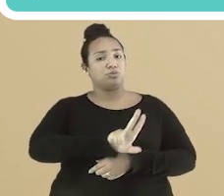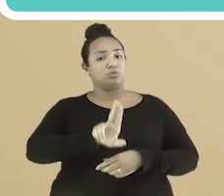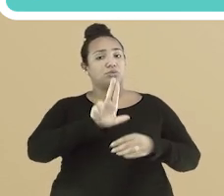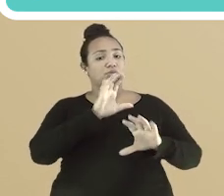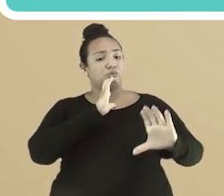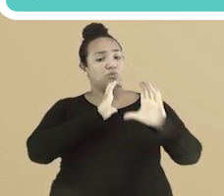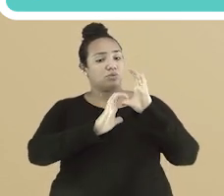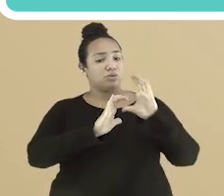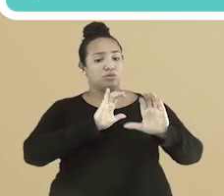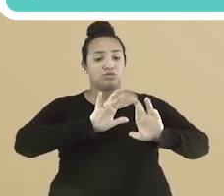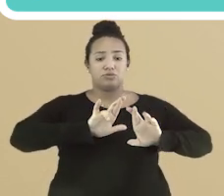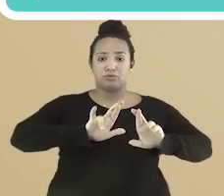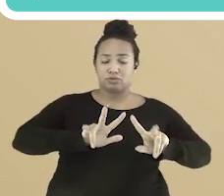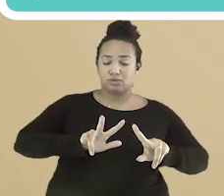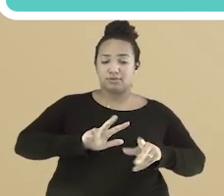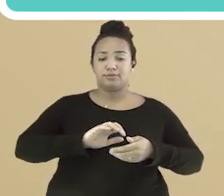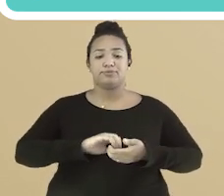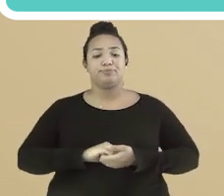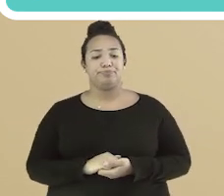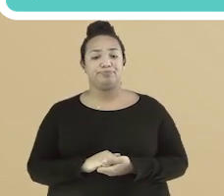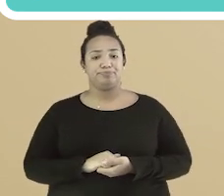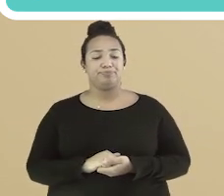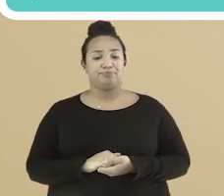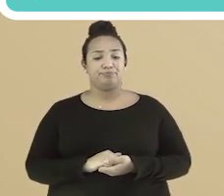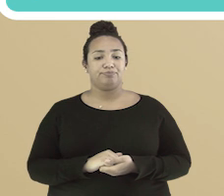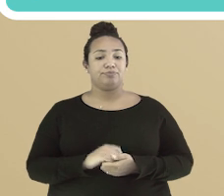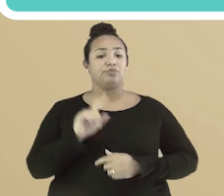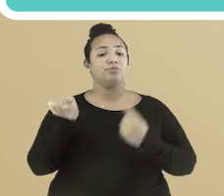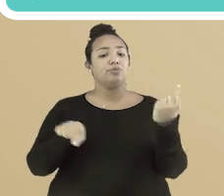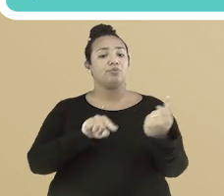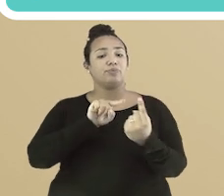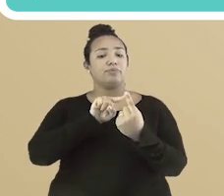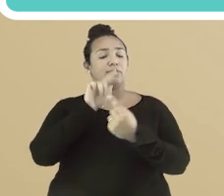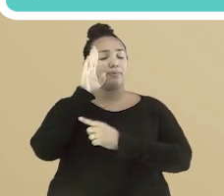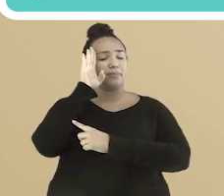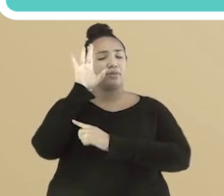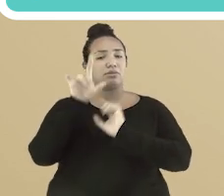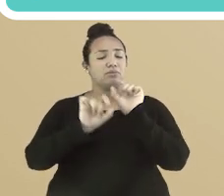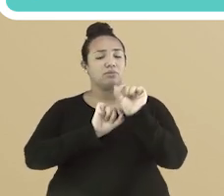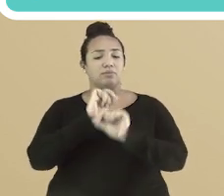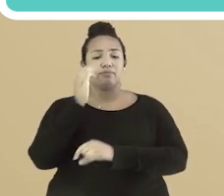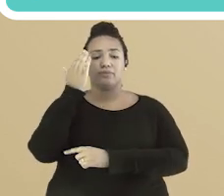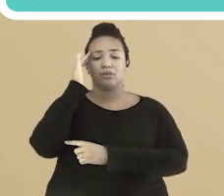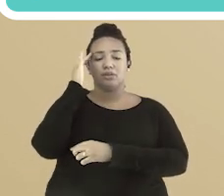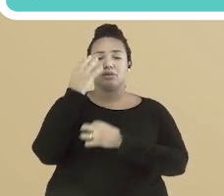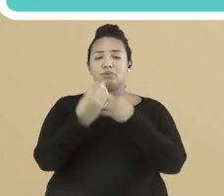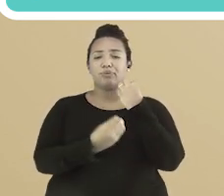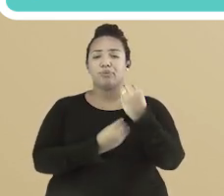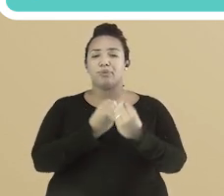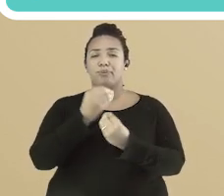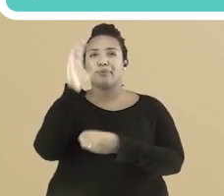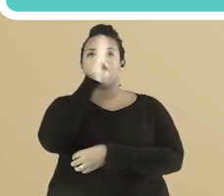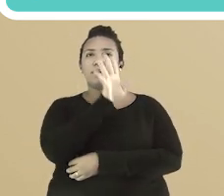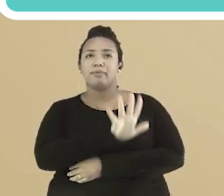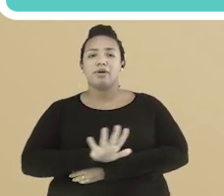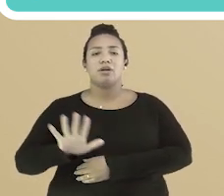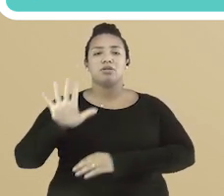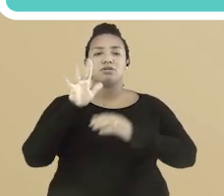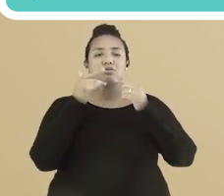outras variedades. E como objetivos, compreender o que são os salários do Brasil,